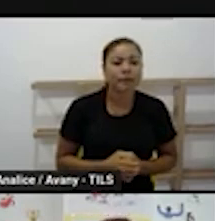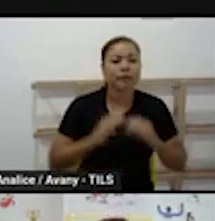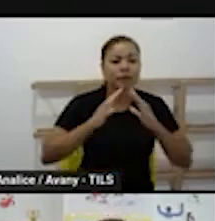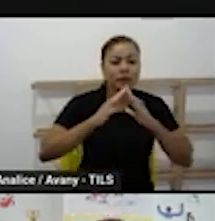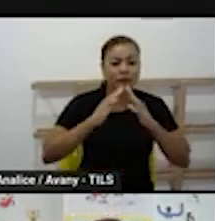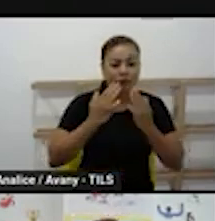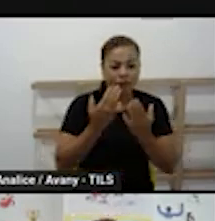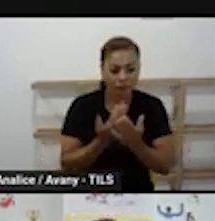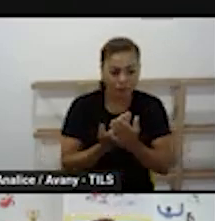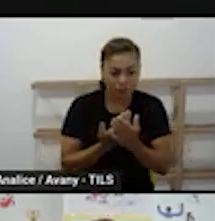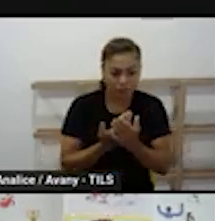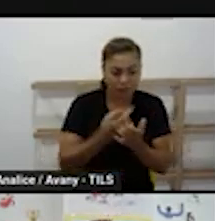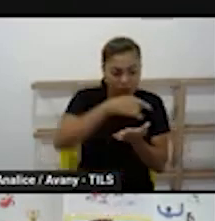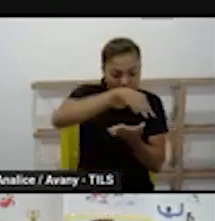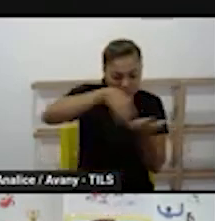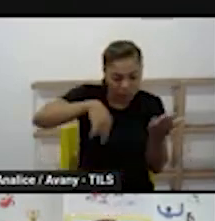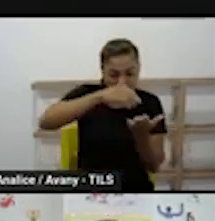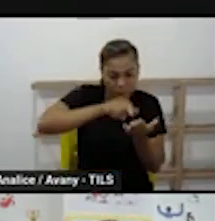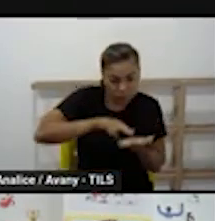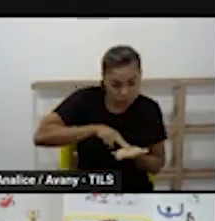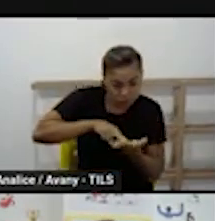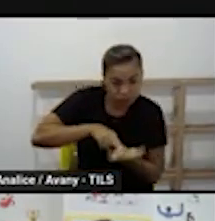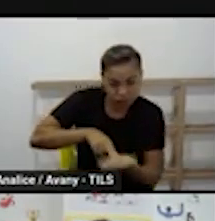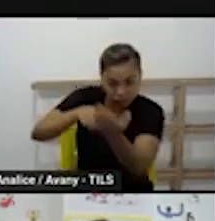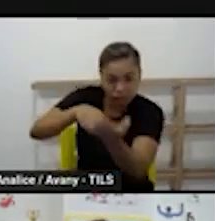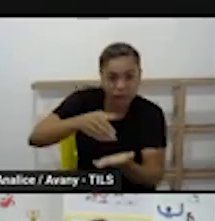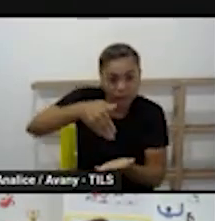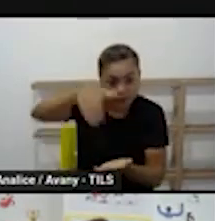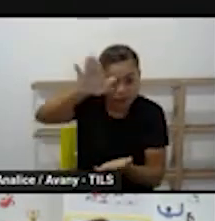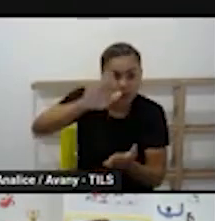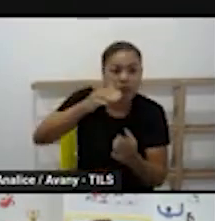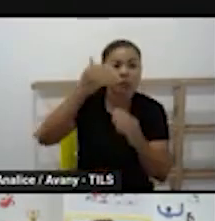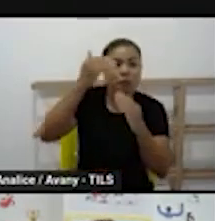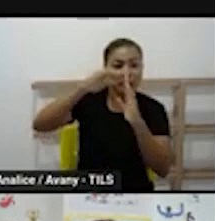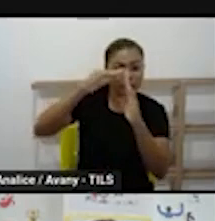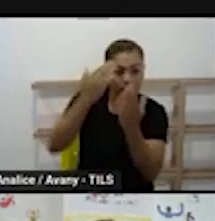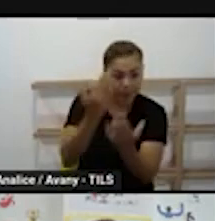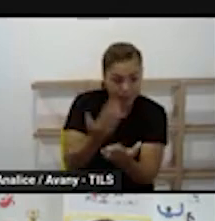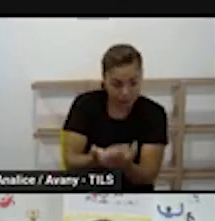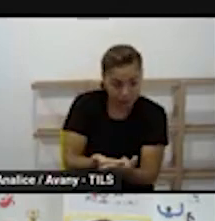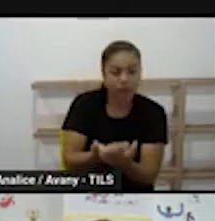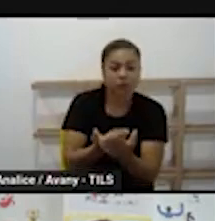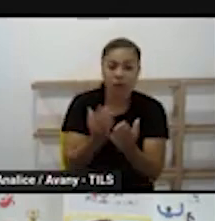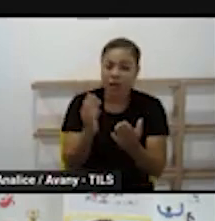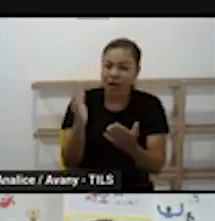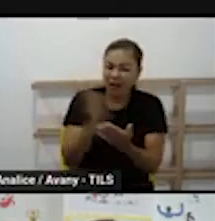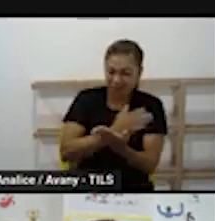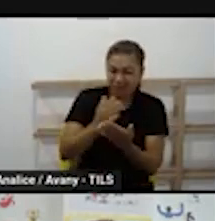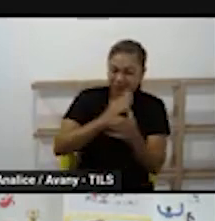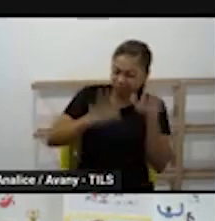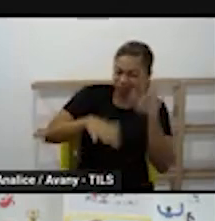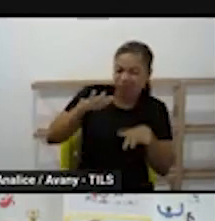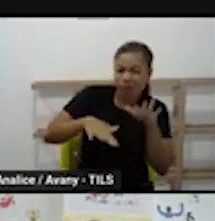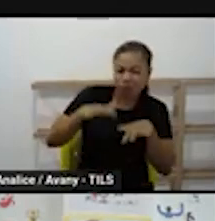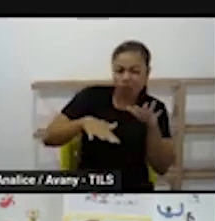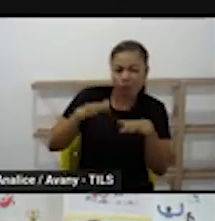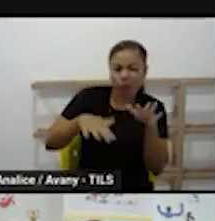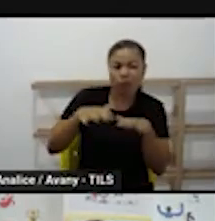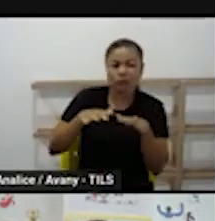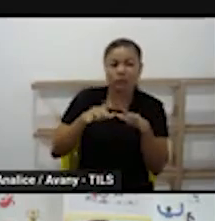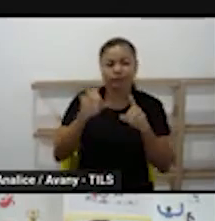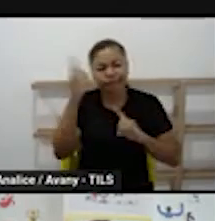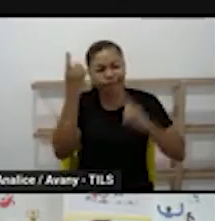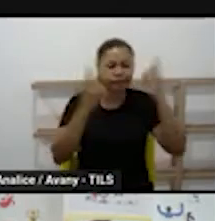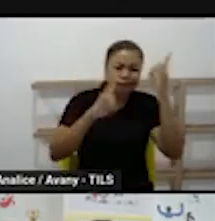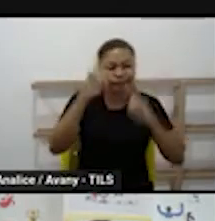documento normativo do ensino fundamental, em que houve algumas dúvidas se essa orientação seria também